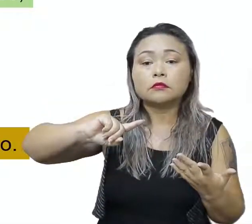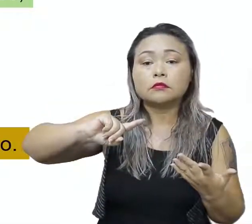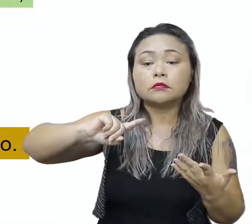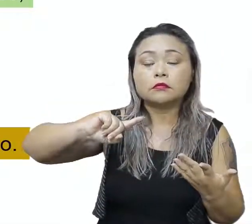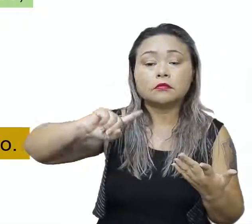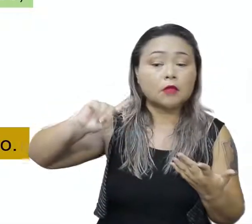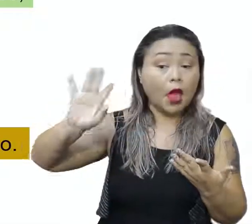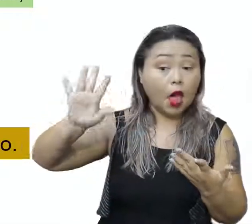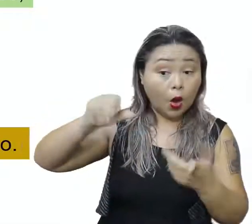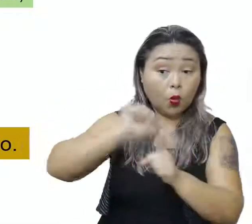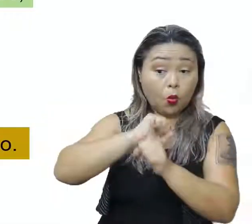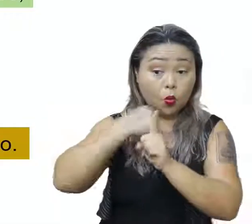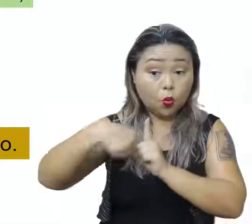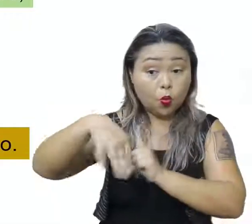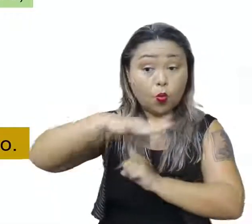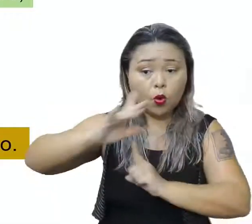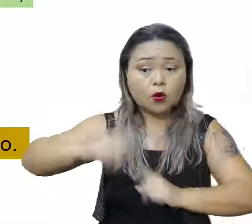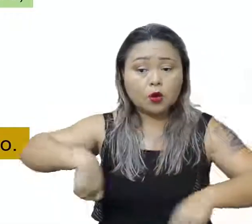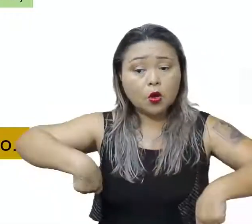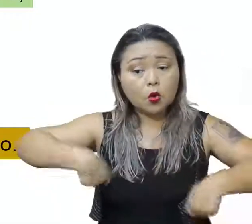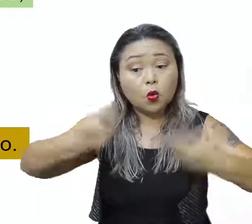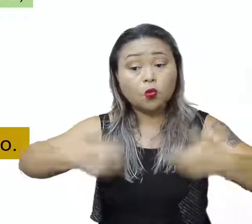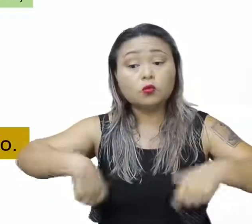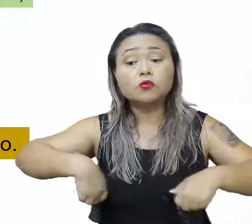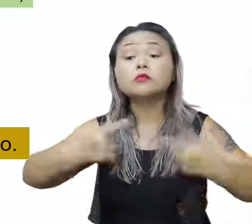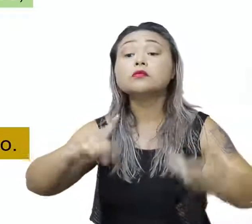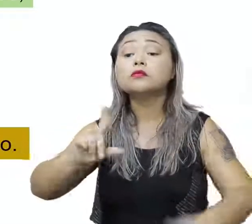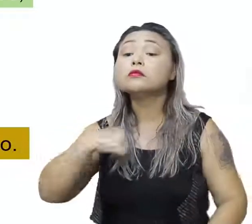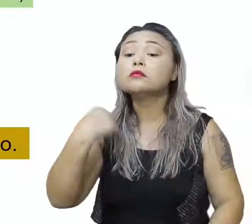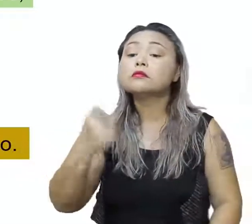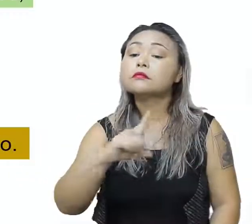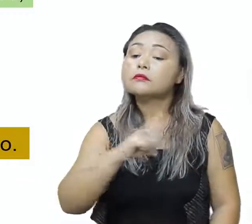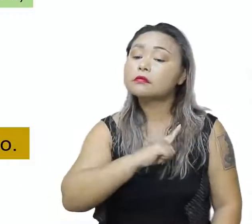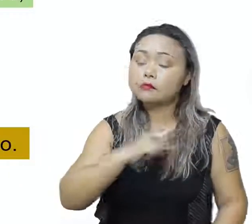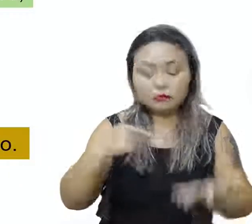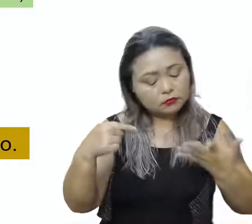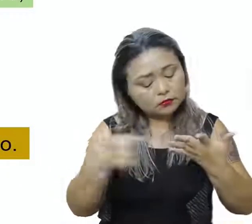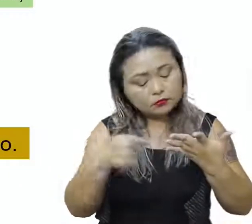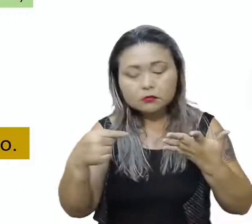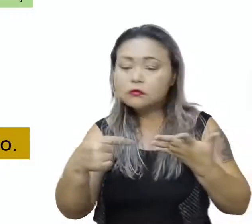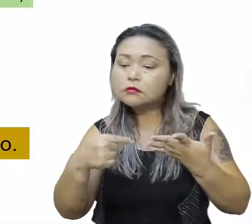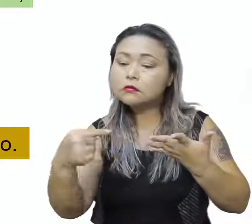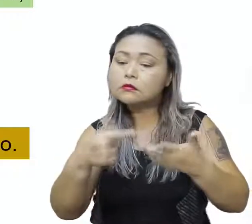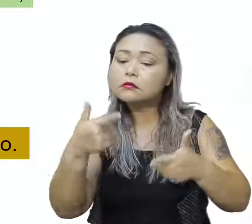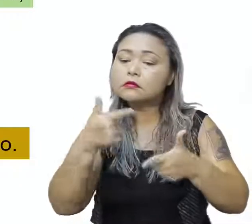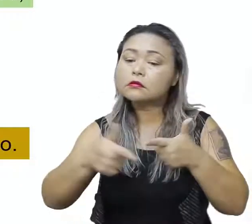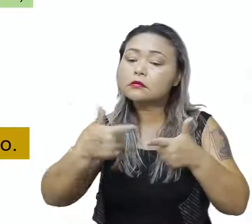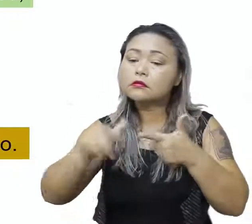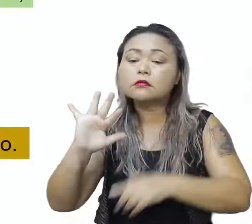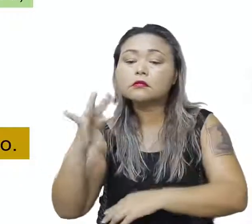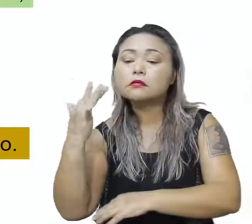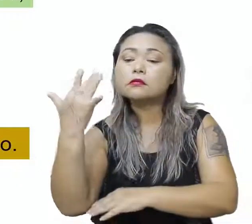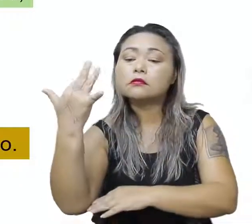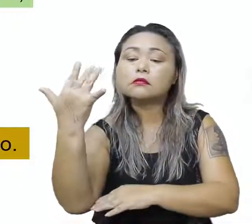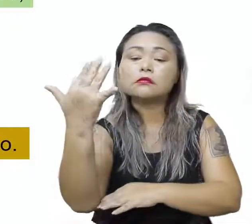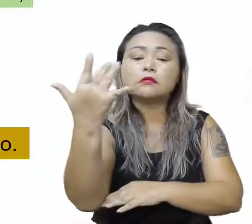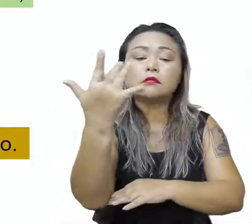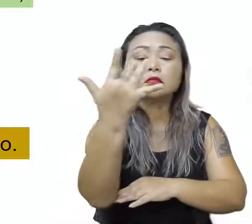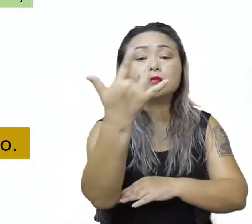sociedade consumista, nós temos vários impactos ambientais. aonde nós estamos vendo aí